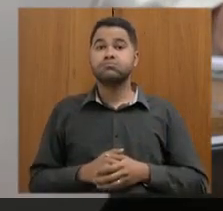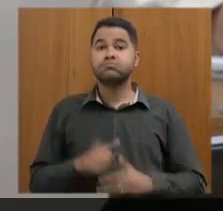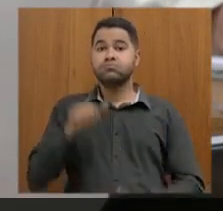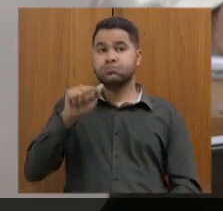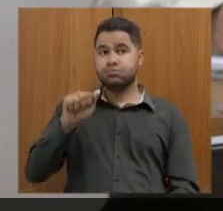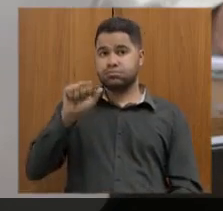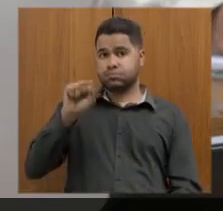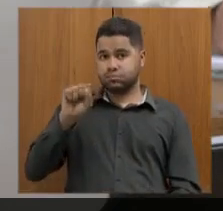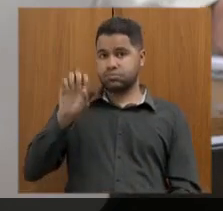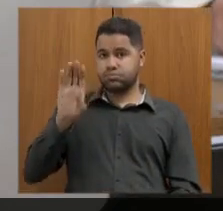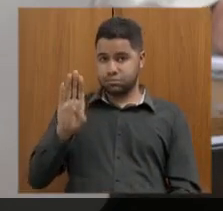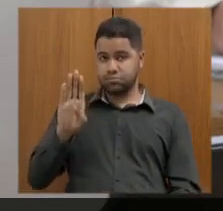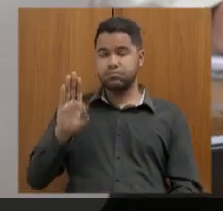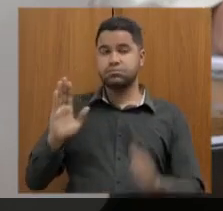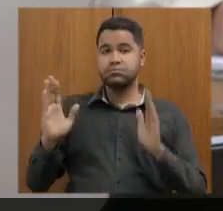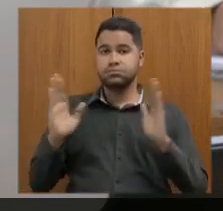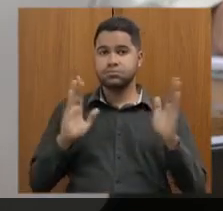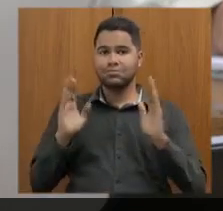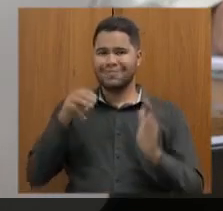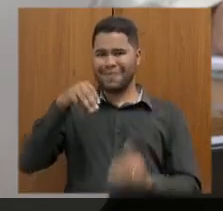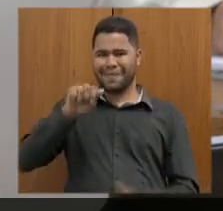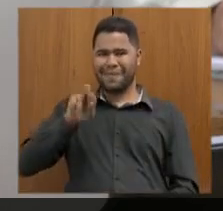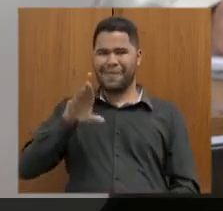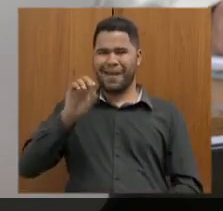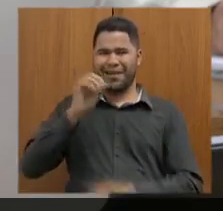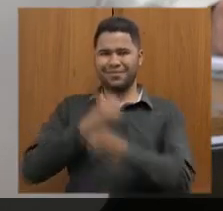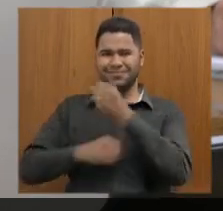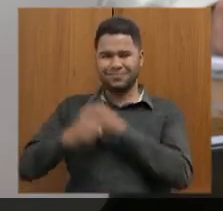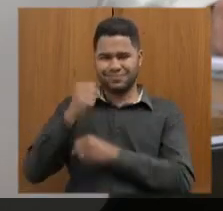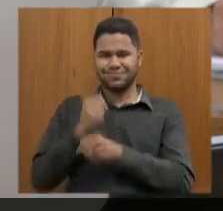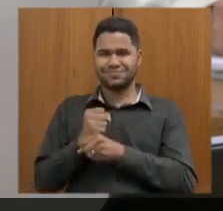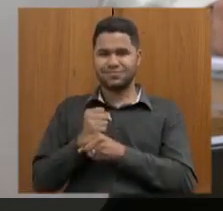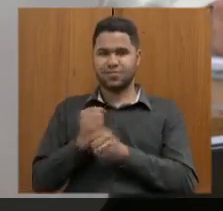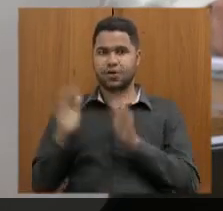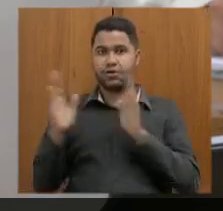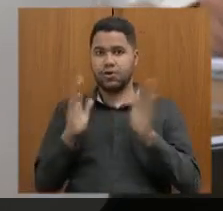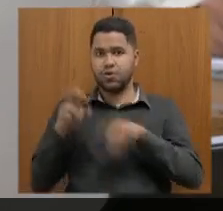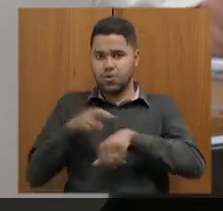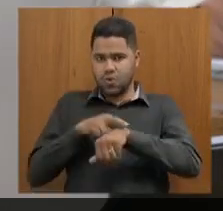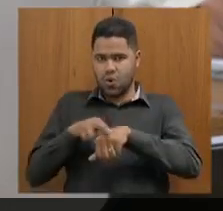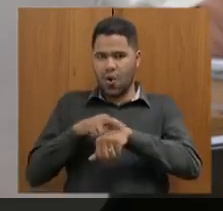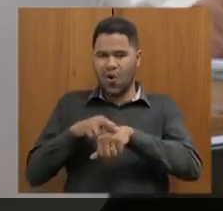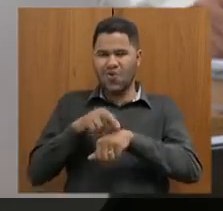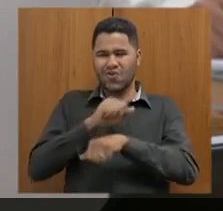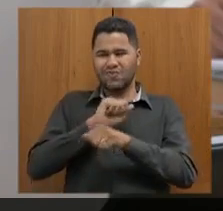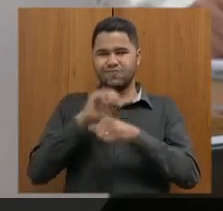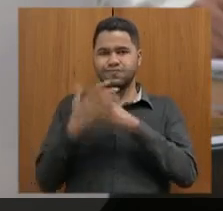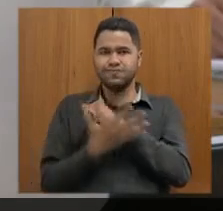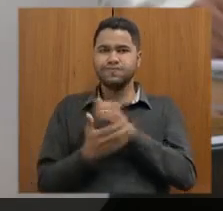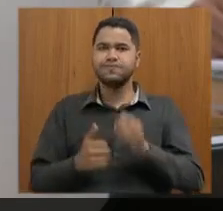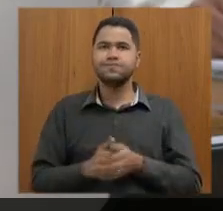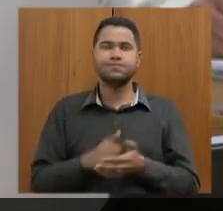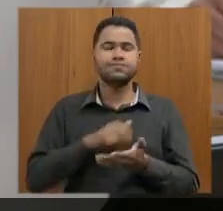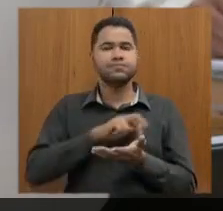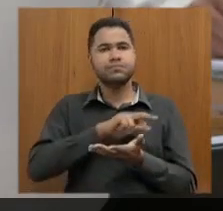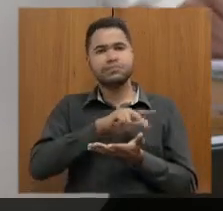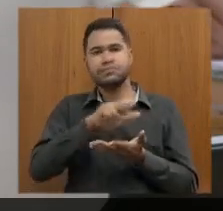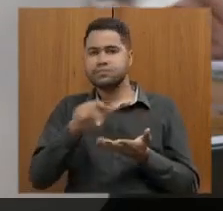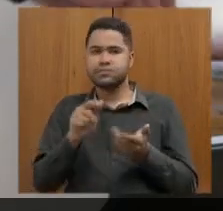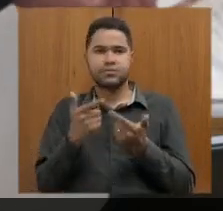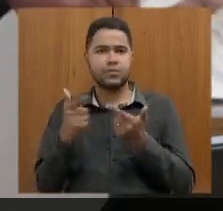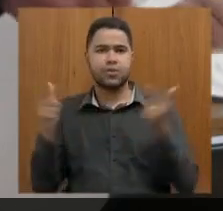de serviço, no período de março do ano passado, que foi a onda roxa, a categoria, como várias outras,